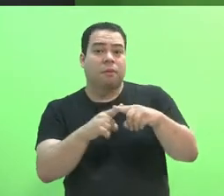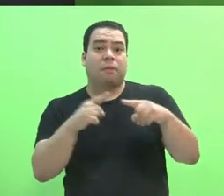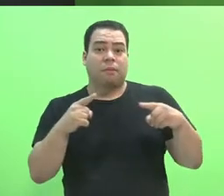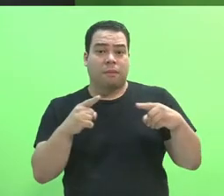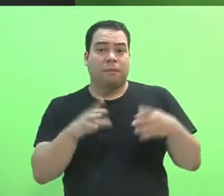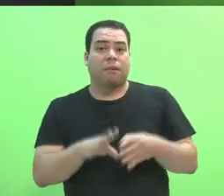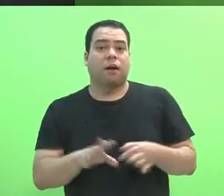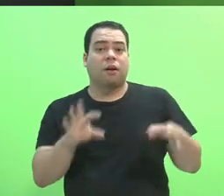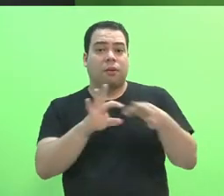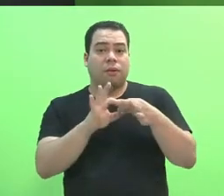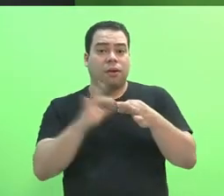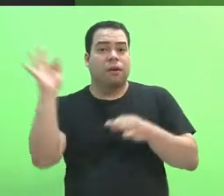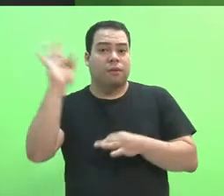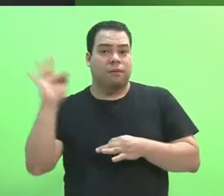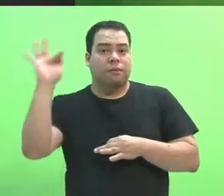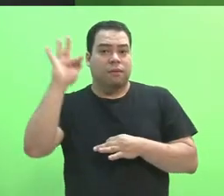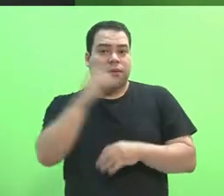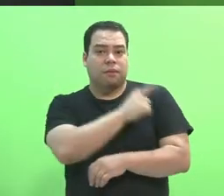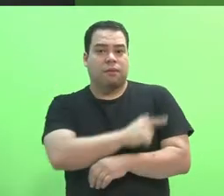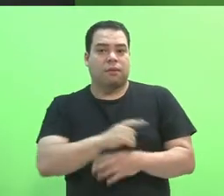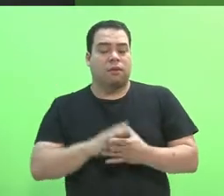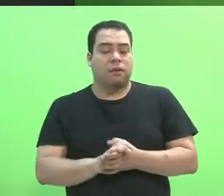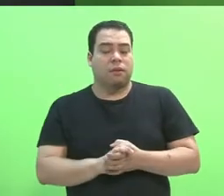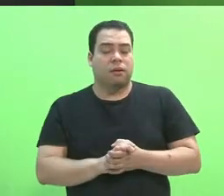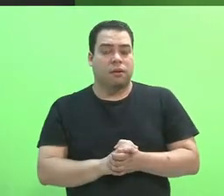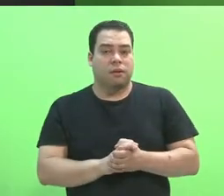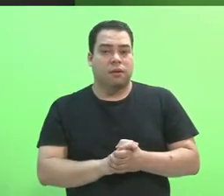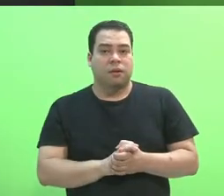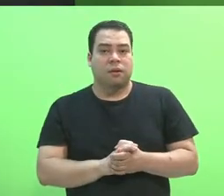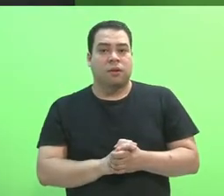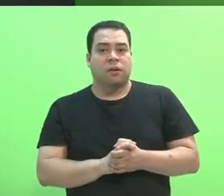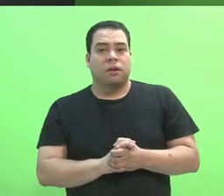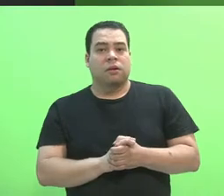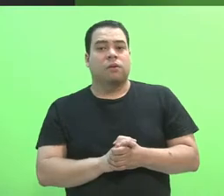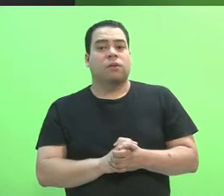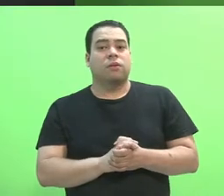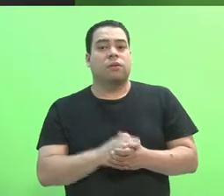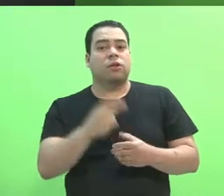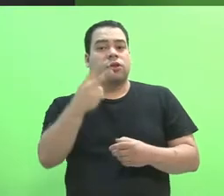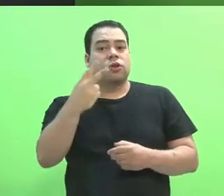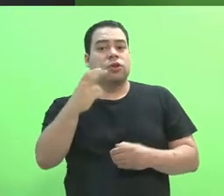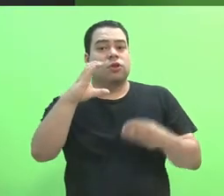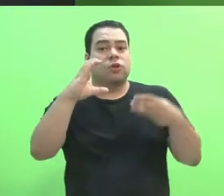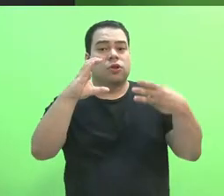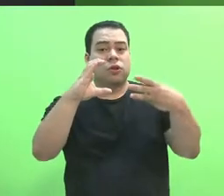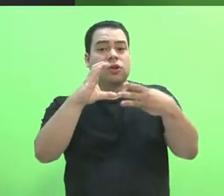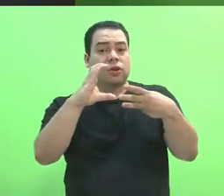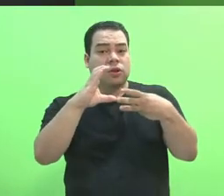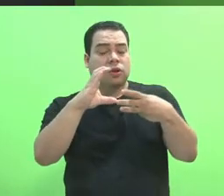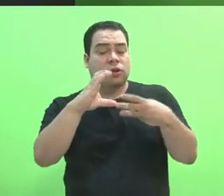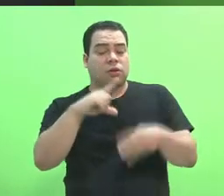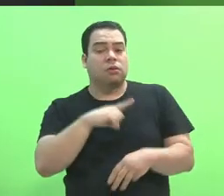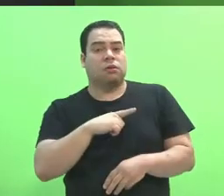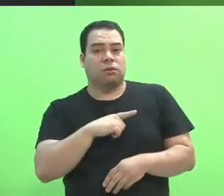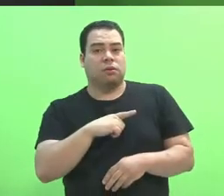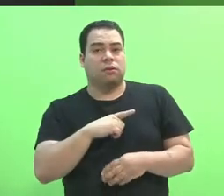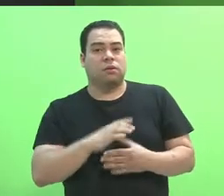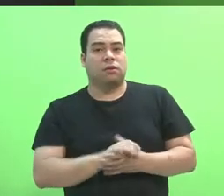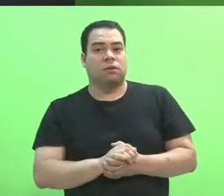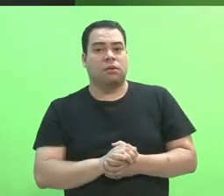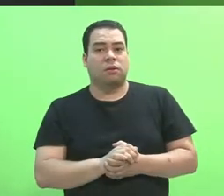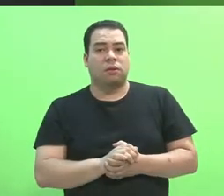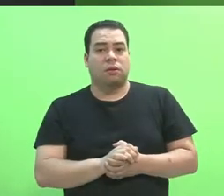da Rede Federal de Educação Profissional, Científica e Tecnológica, que são dois Cefetes, Centros Educacionais de Educação,